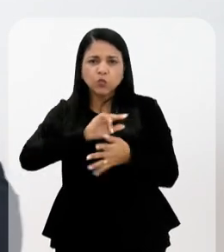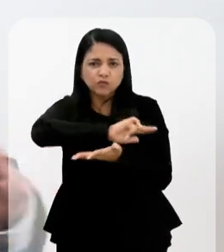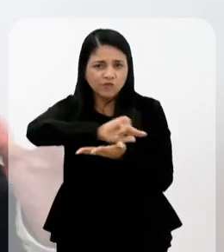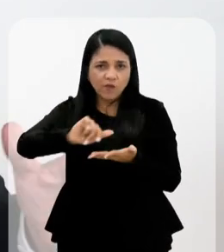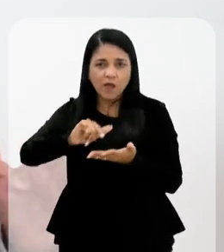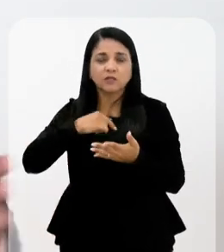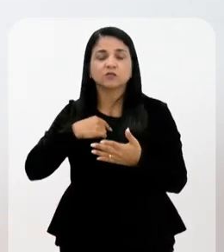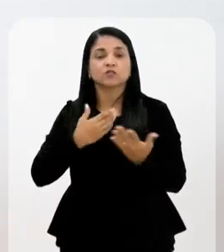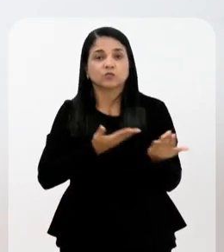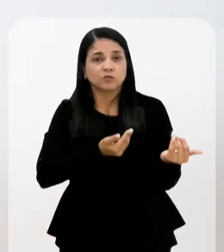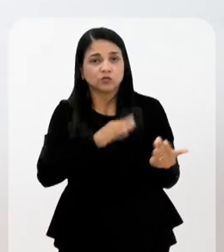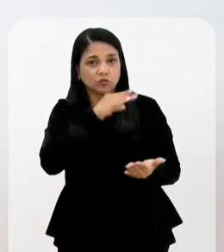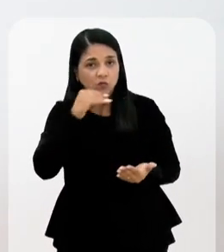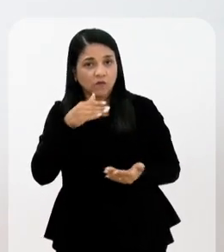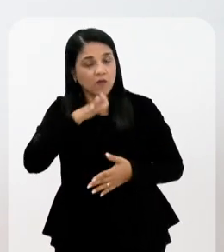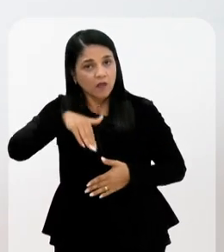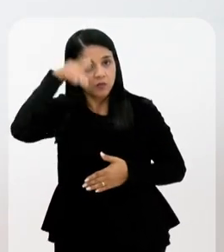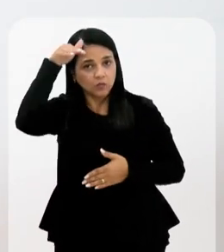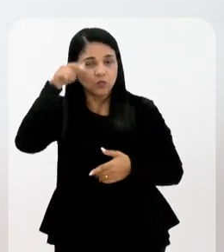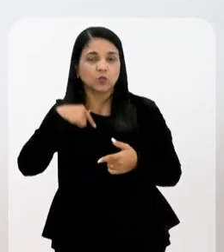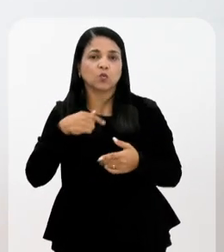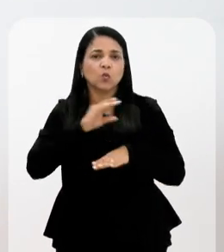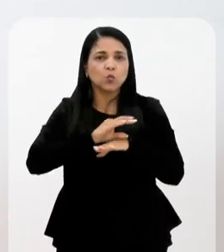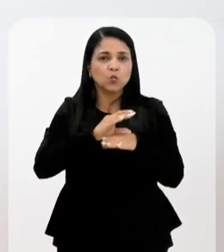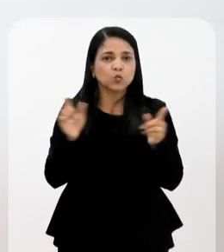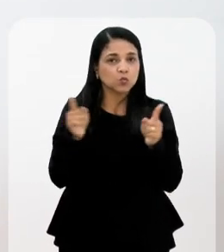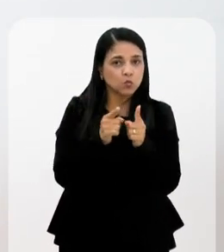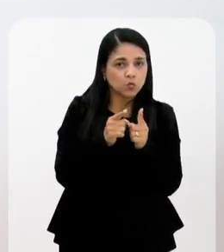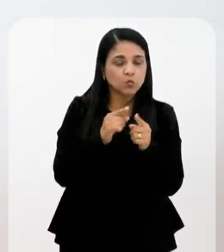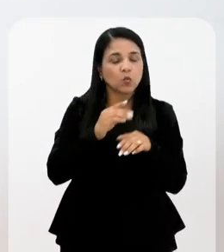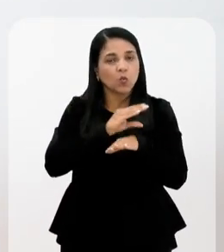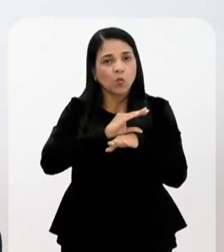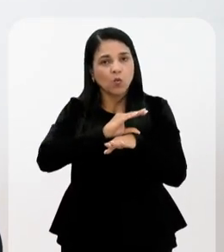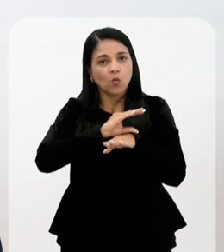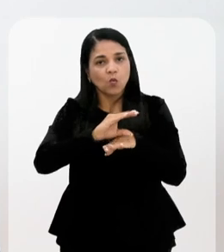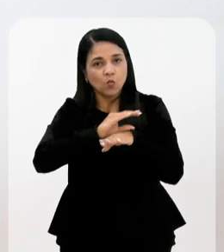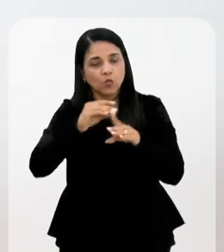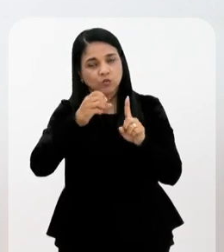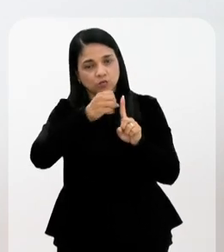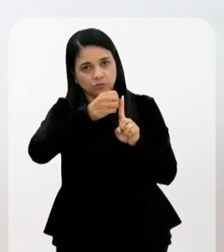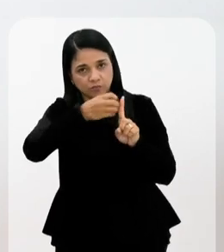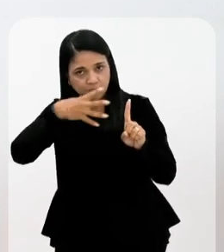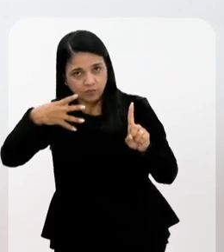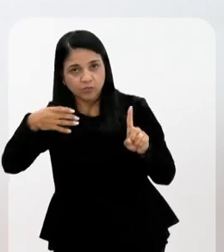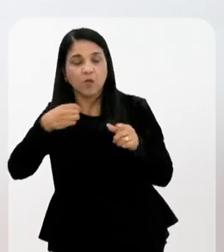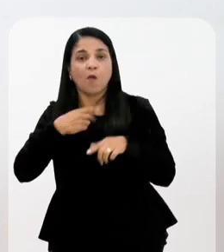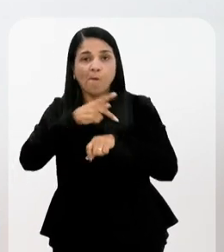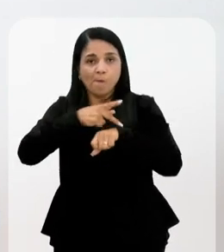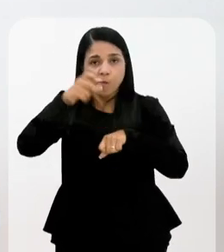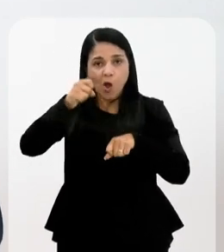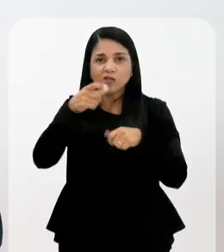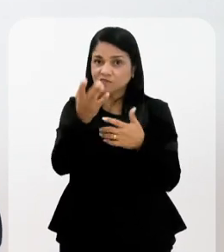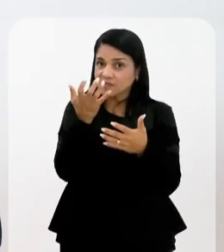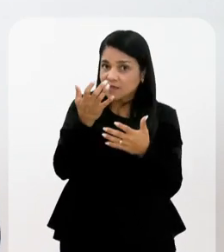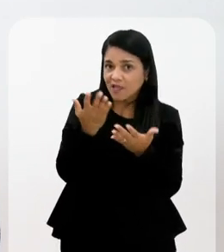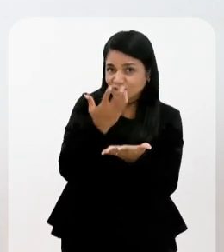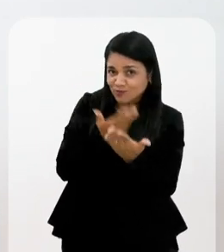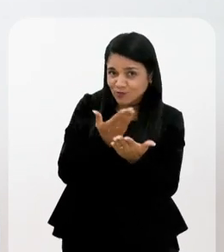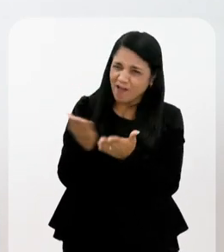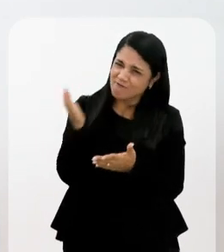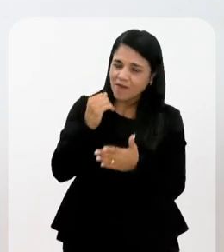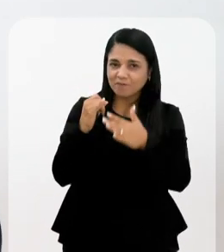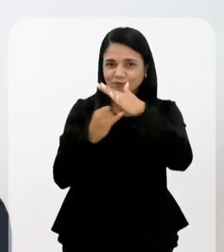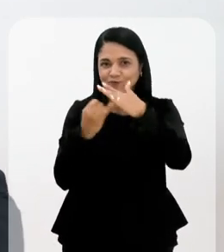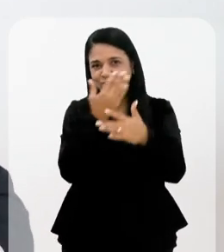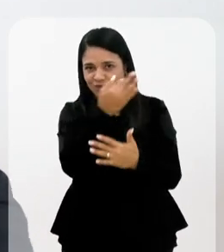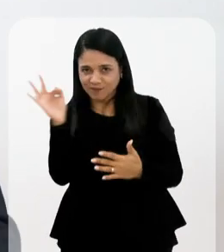curso para todo mundo. Tem educação de jovens e adultos, tem curso de curta duração, tem curso de extensão, tem pós-graduação. Ou seja, você que está aí, que